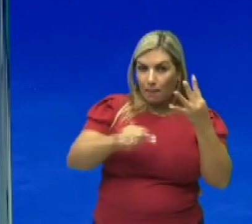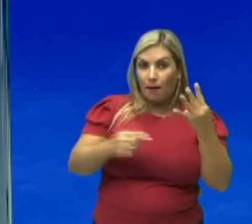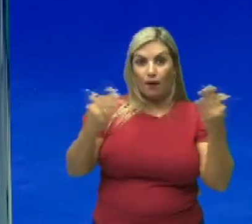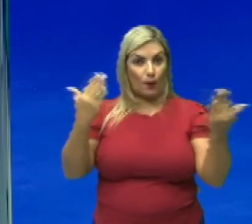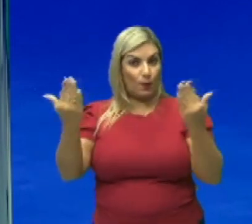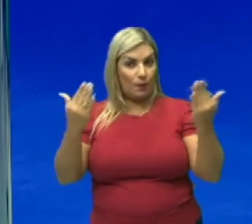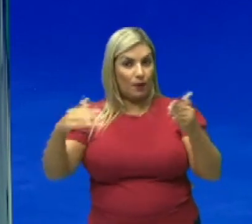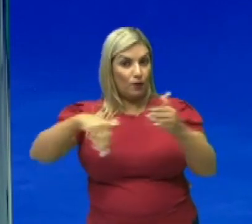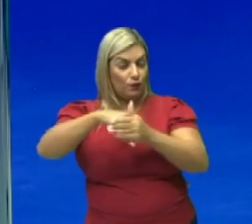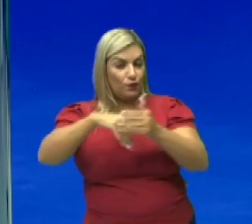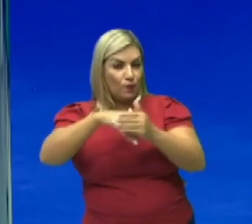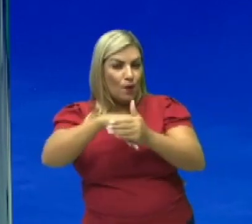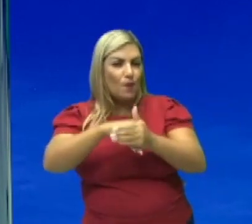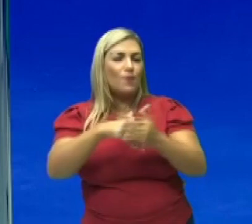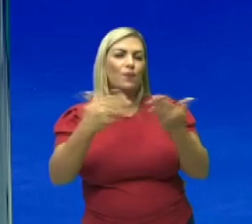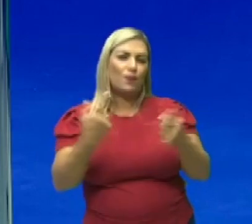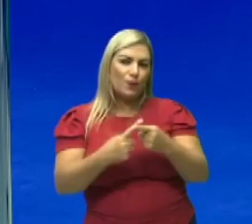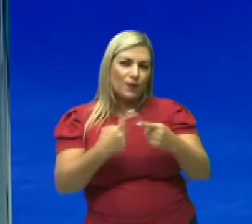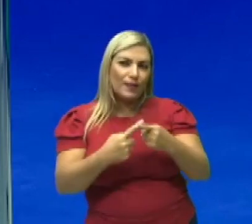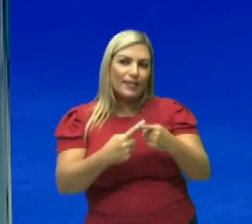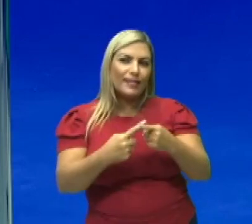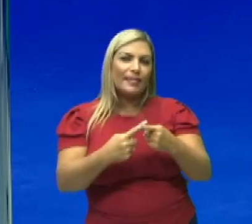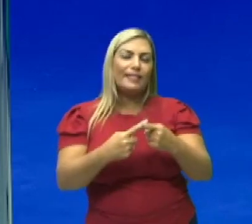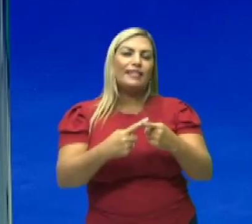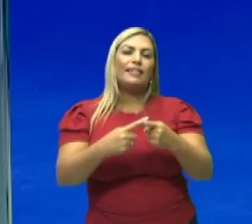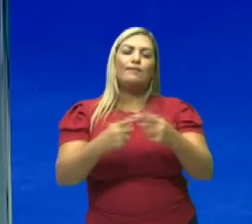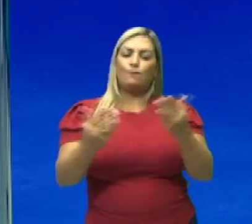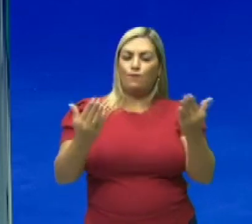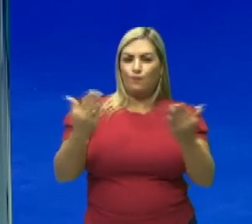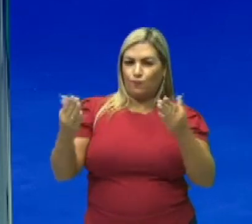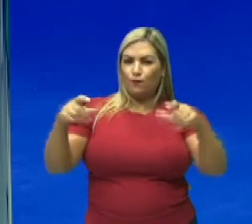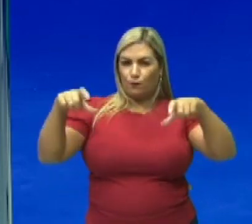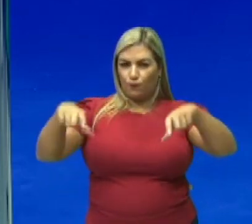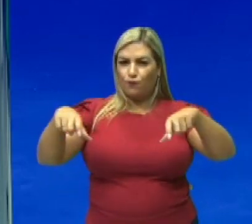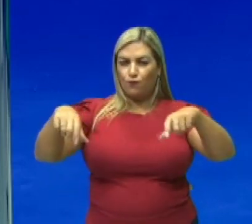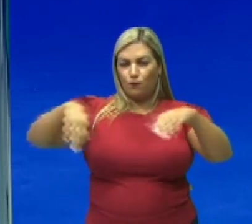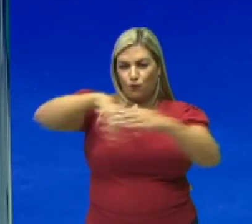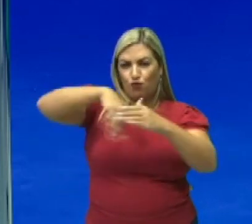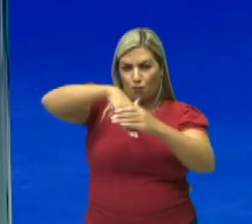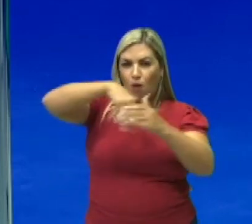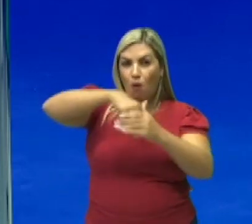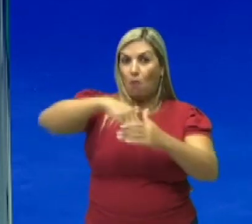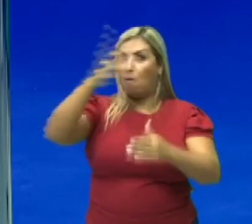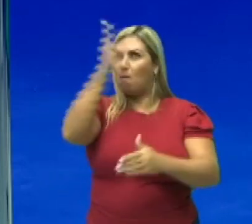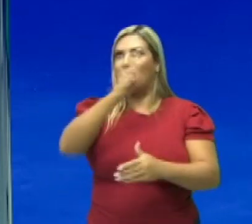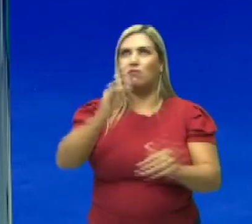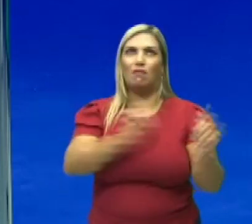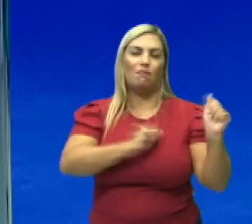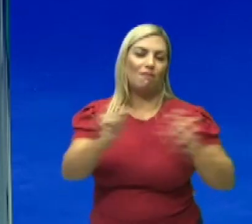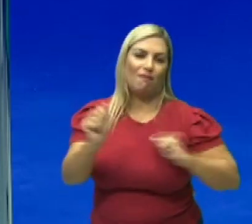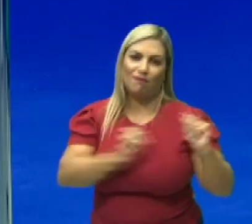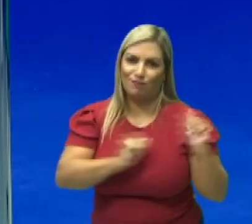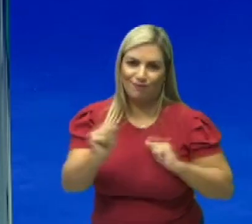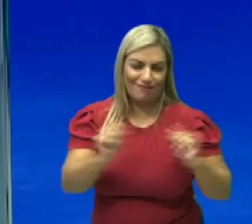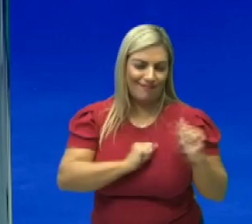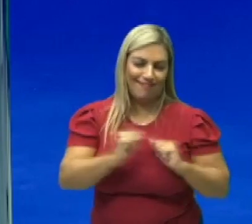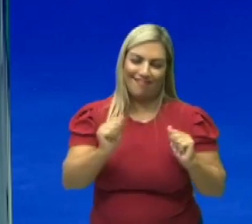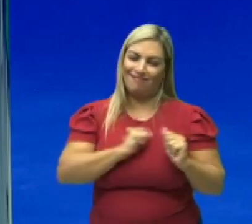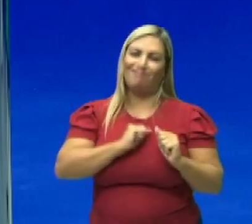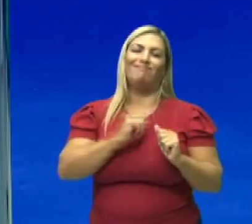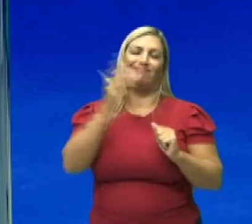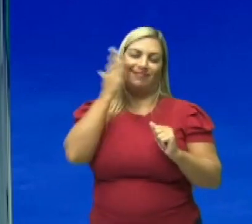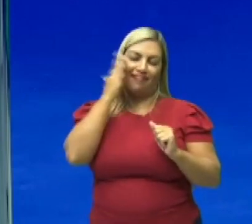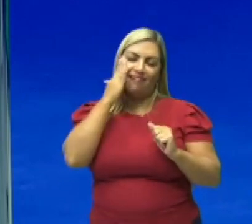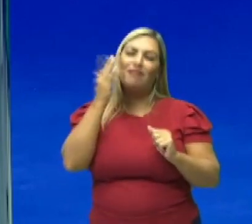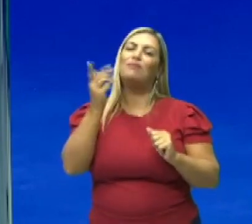comparando com o futebol, por quê? Porque o futebol é uma modalidade em o brasileiro é apaixonado e ele já